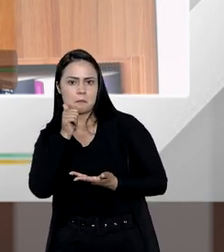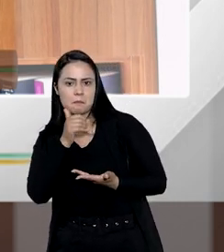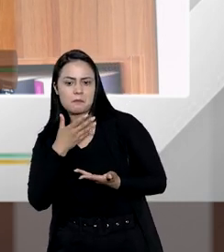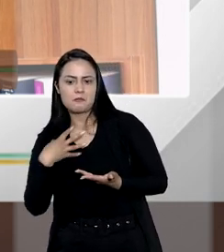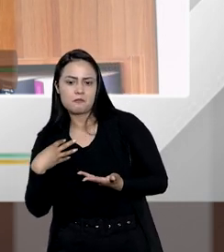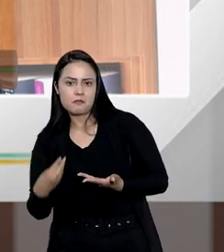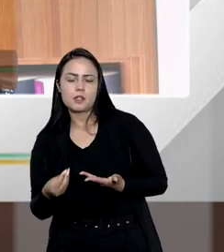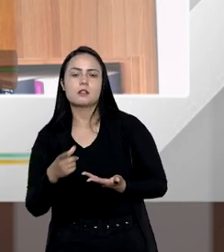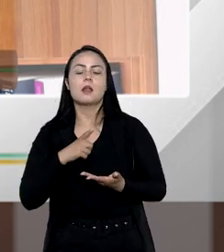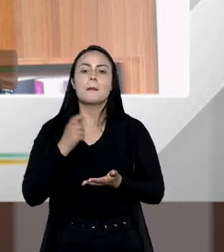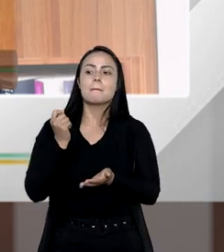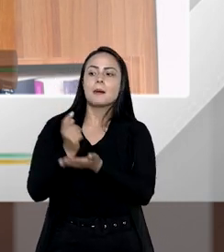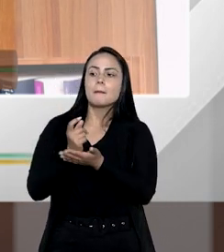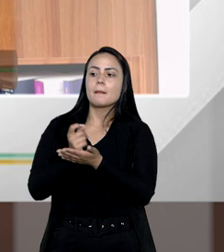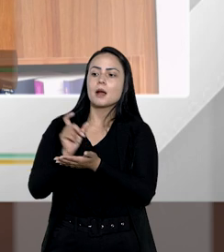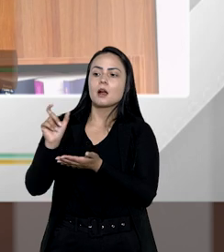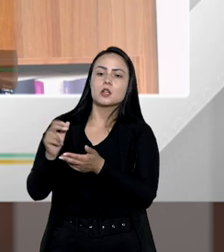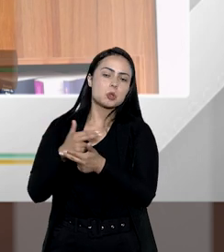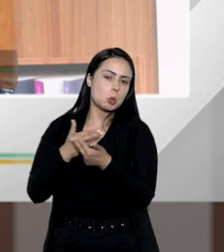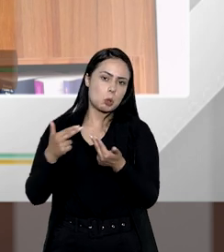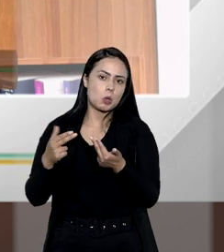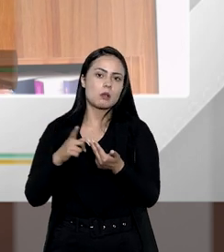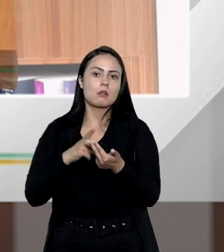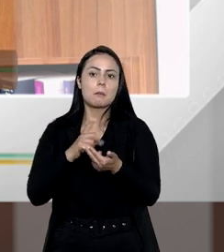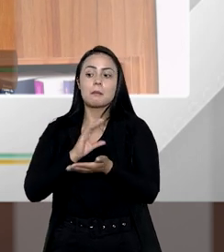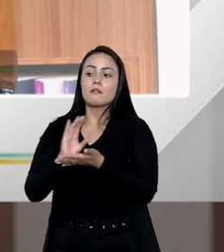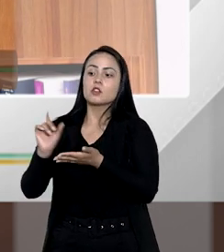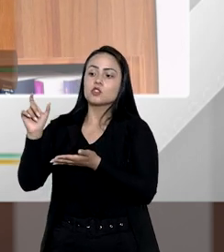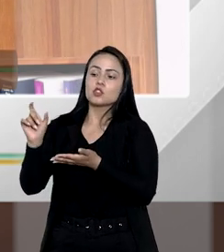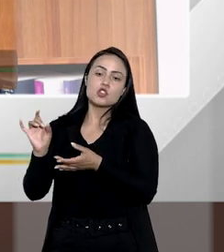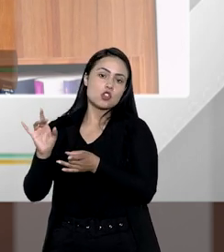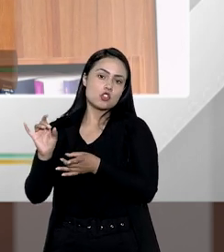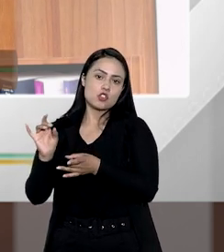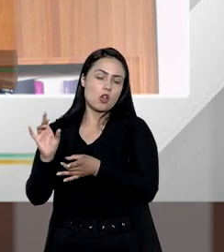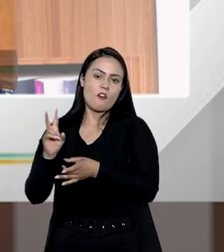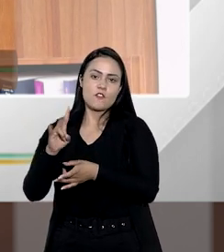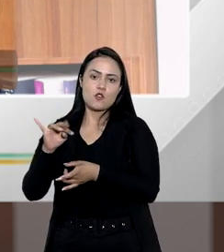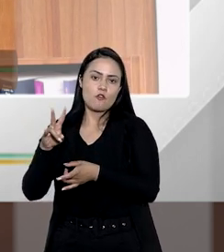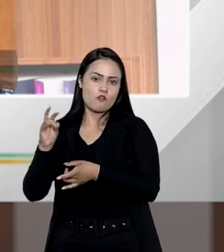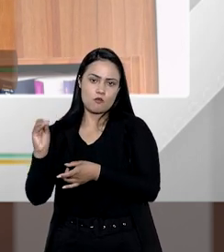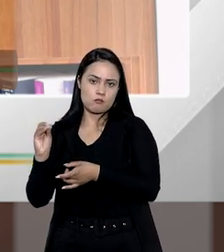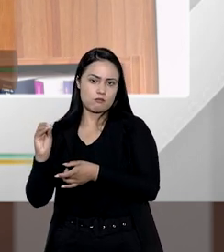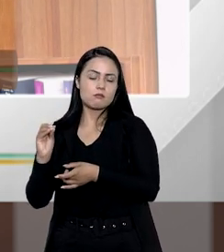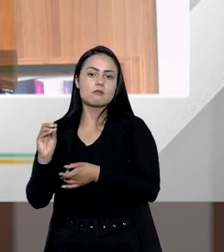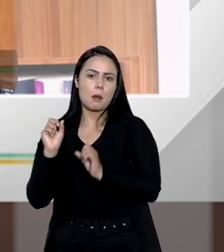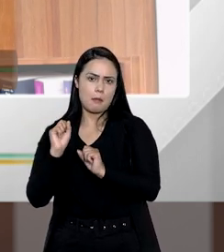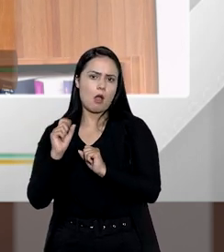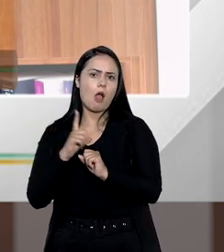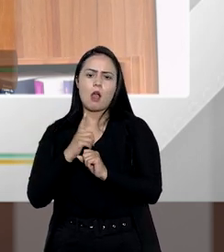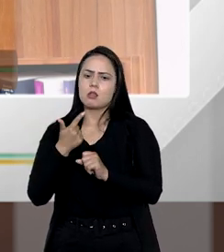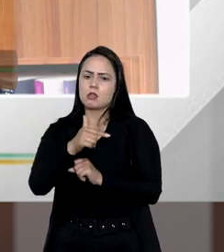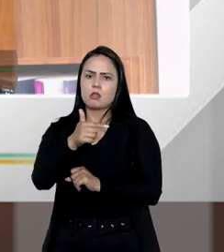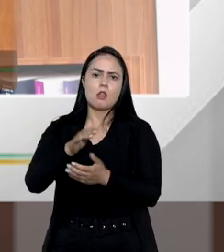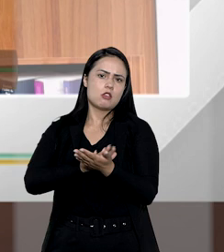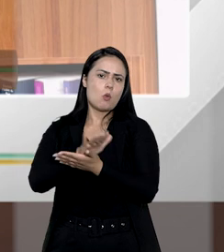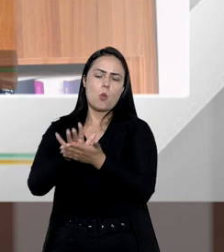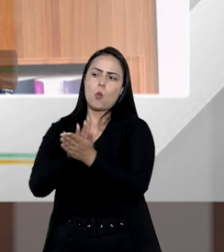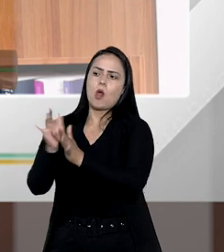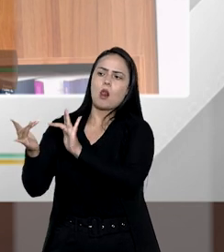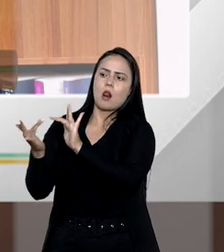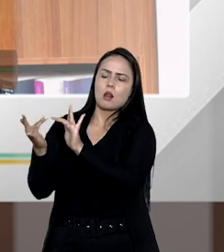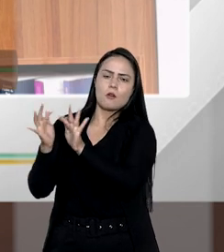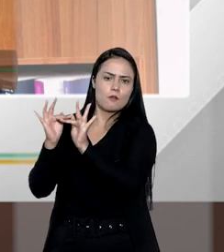tivessem que arcar com essa despesa que está beneficiando apenas o viúvo ou a viúva que pode ser que não tenha nenhuma